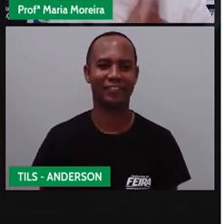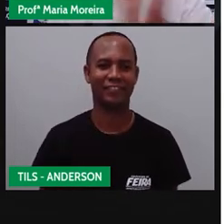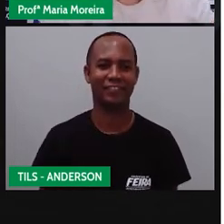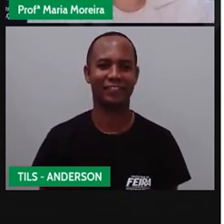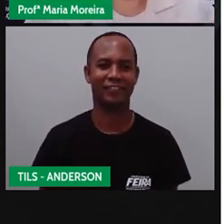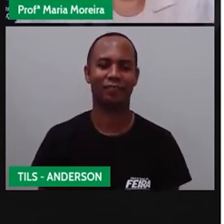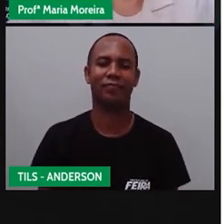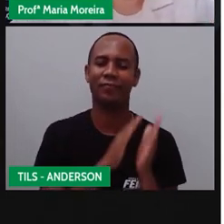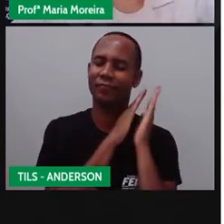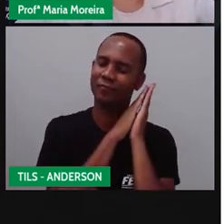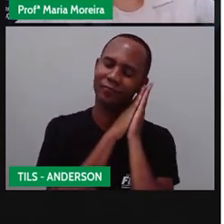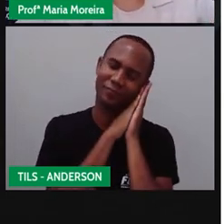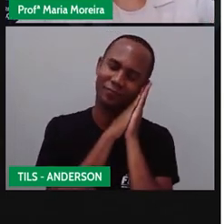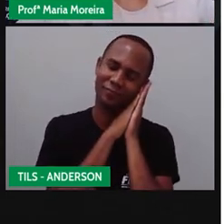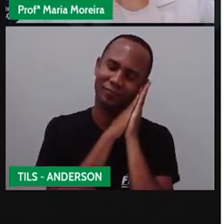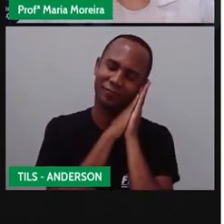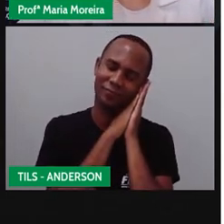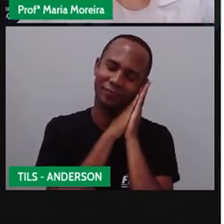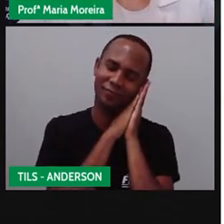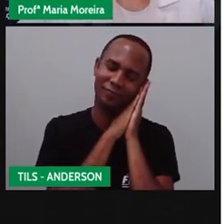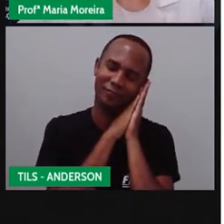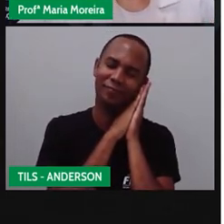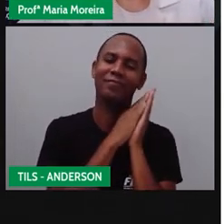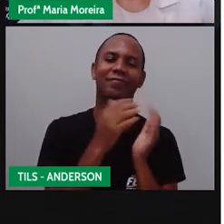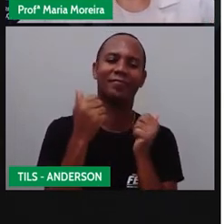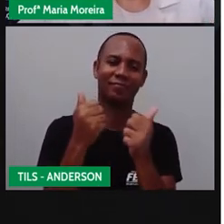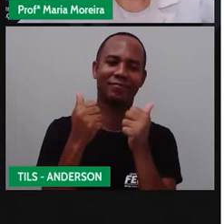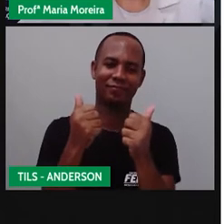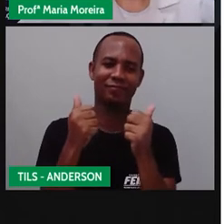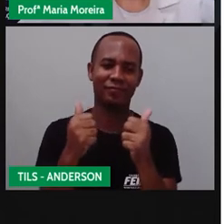O que mais faz aí? Sono.